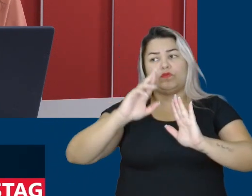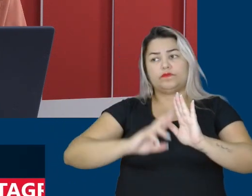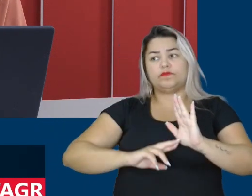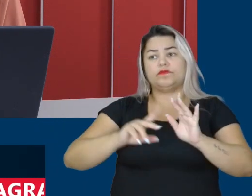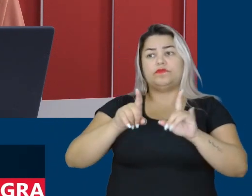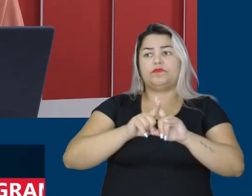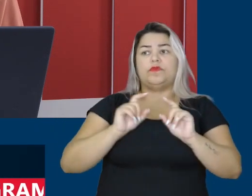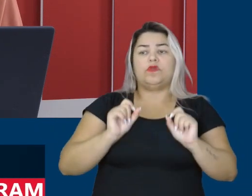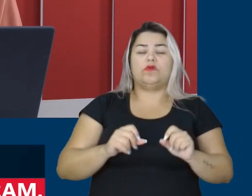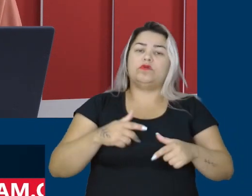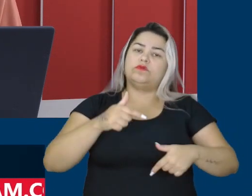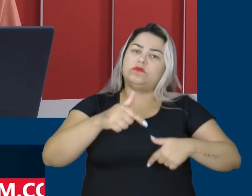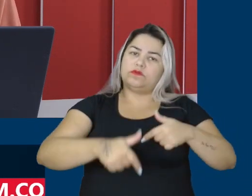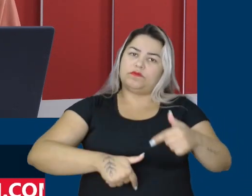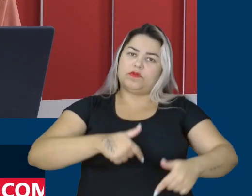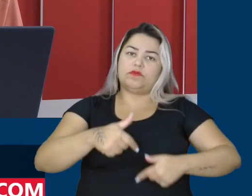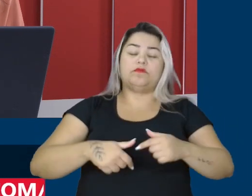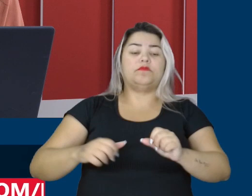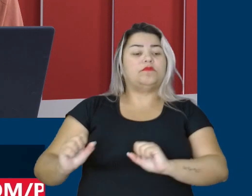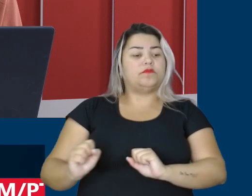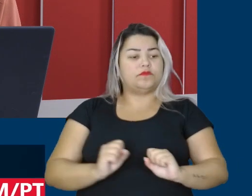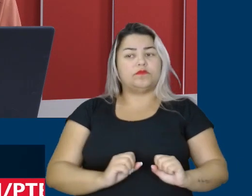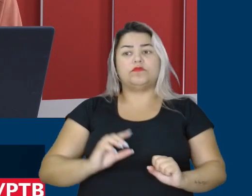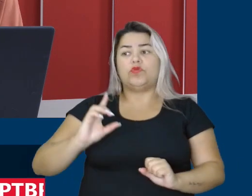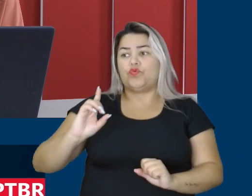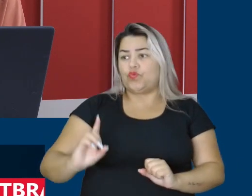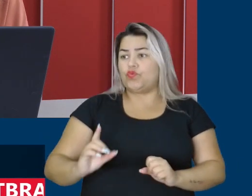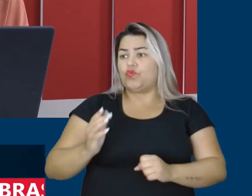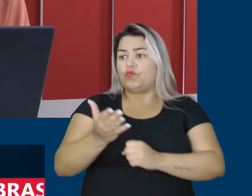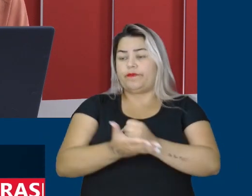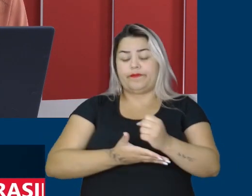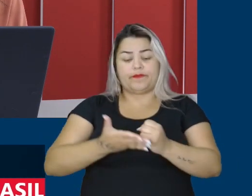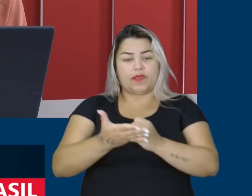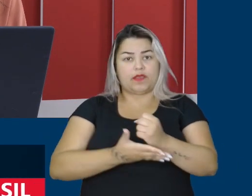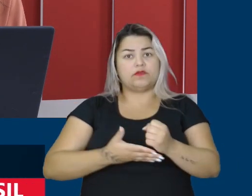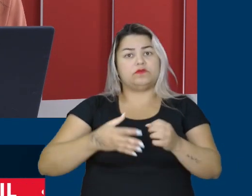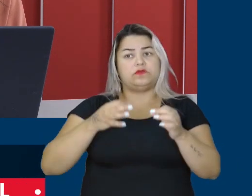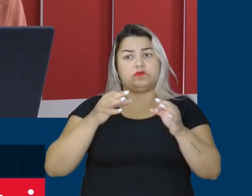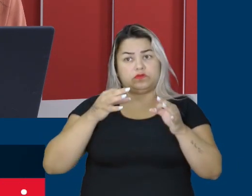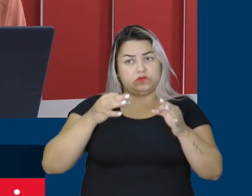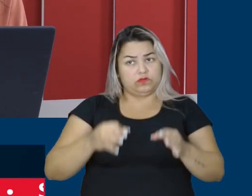de modo que os trabalhadores possam ter seus direitos básicos garantidos?